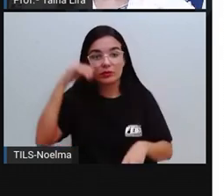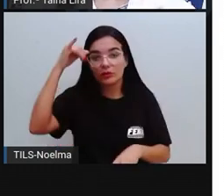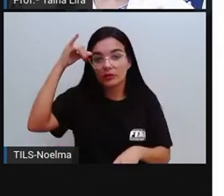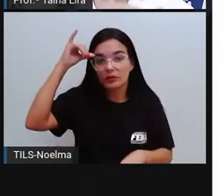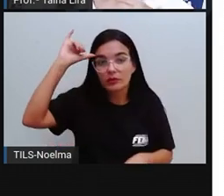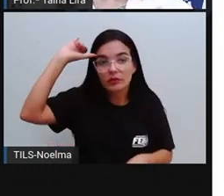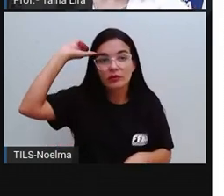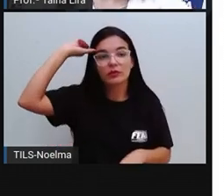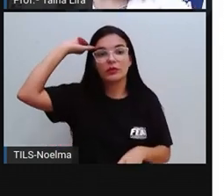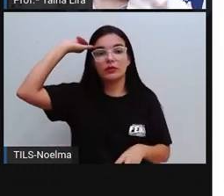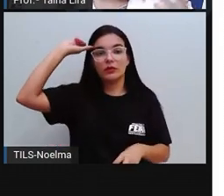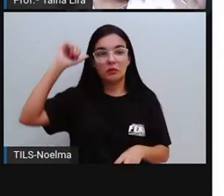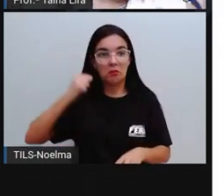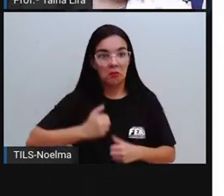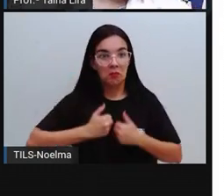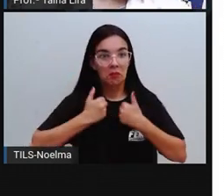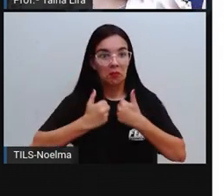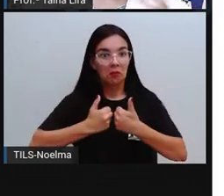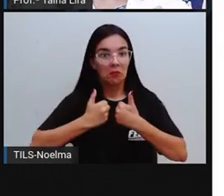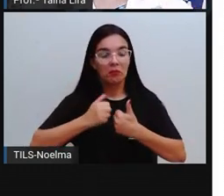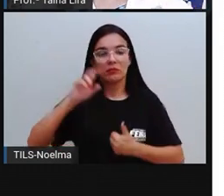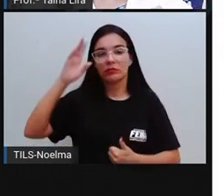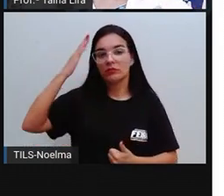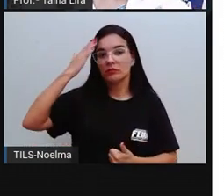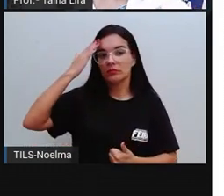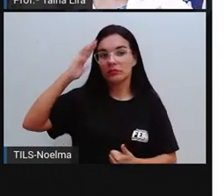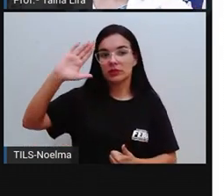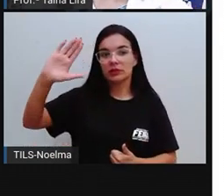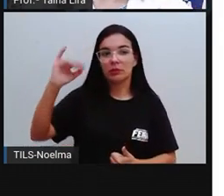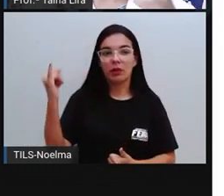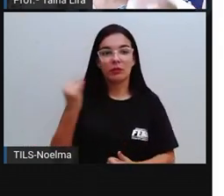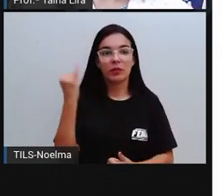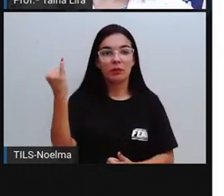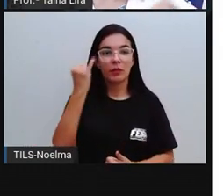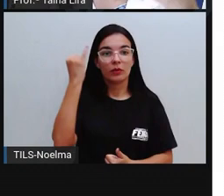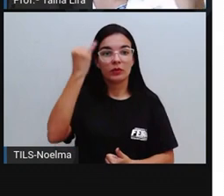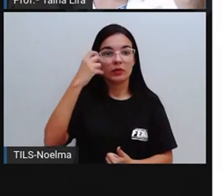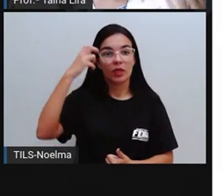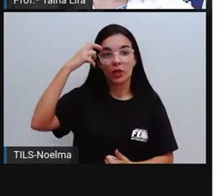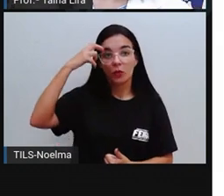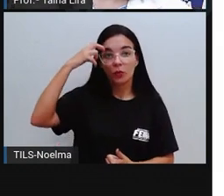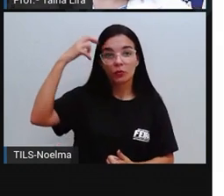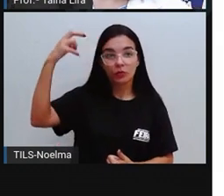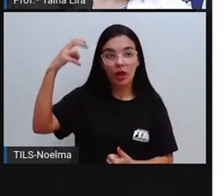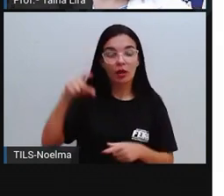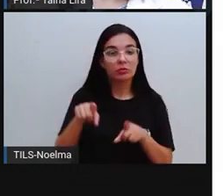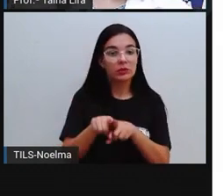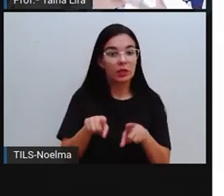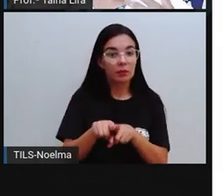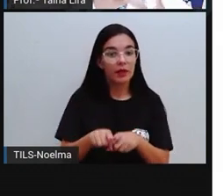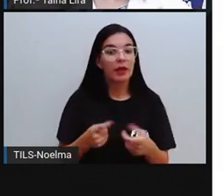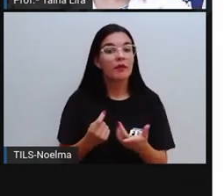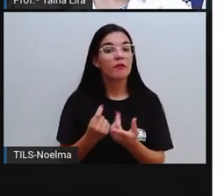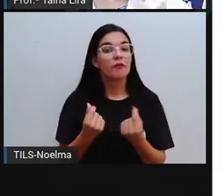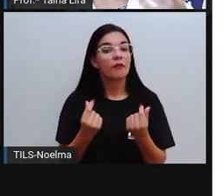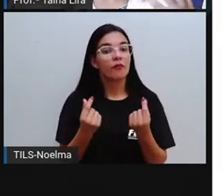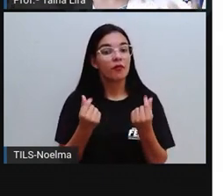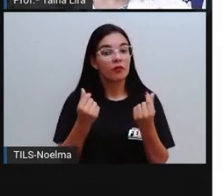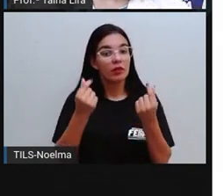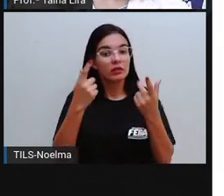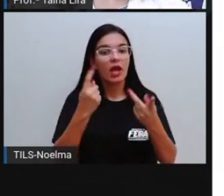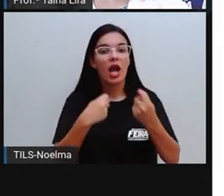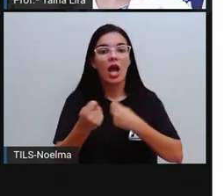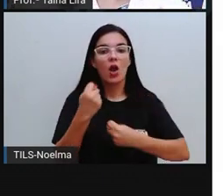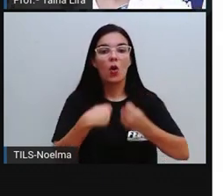a pecuária é muito importante, tanto por questões, né, culturais aqui da cidade, como também para a